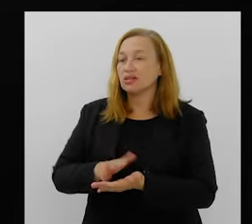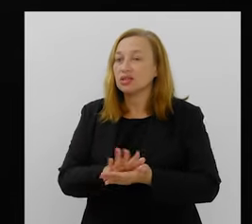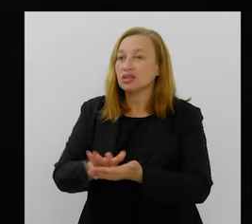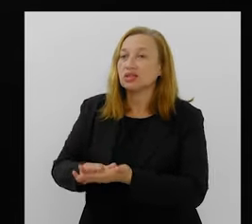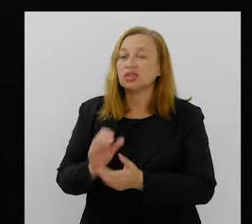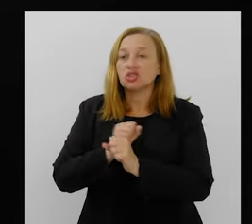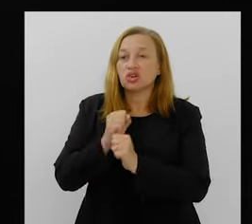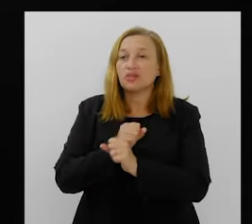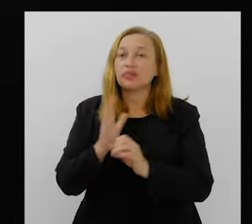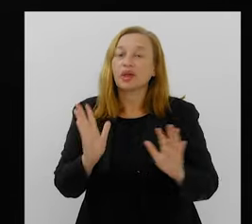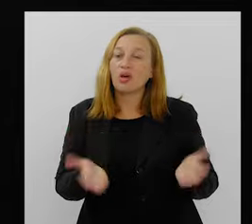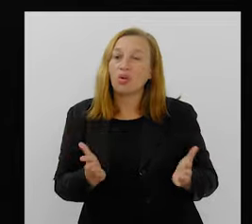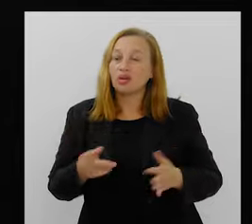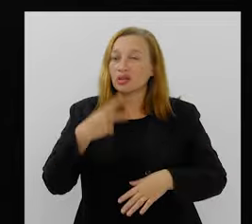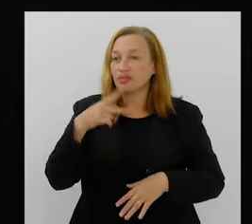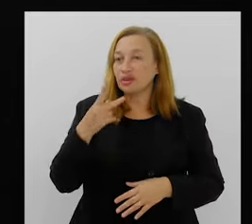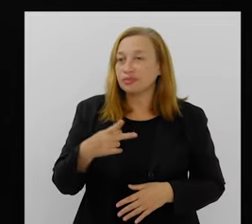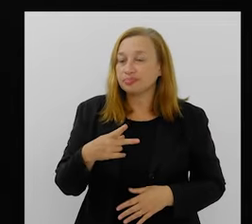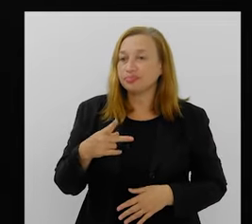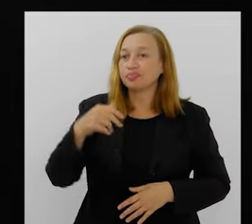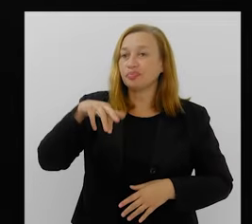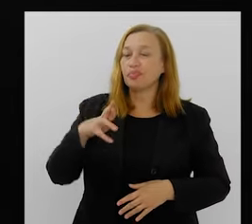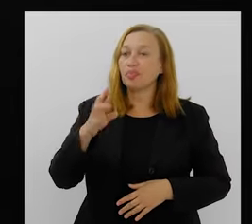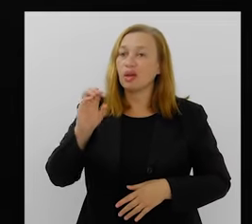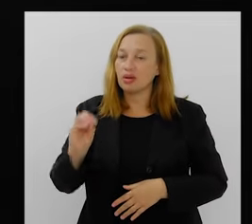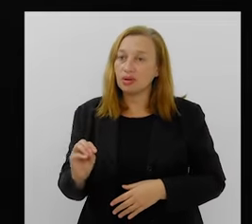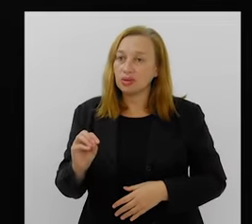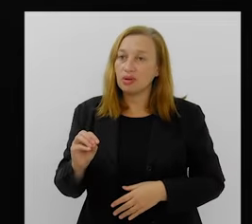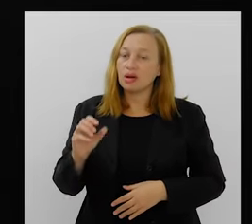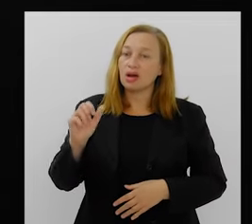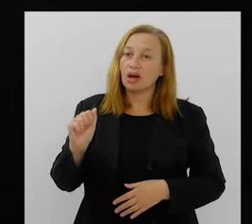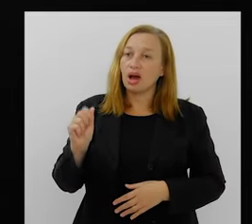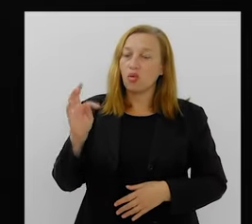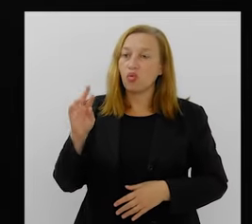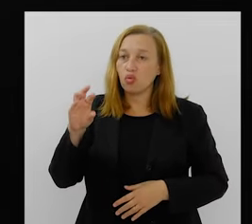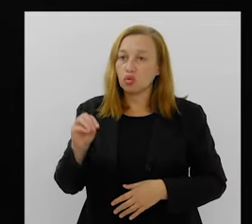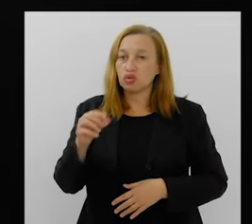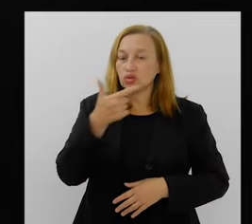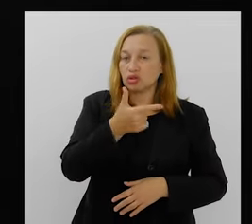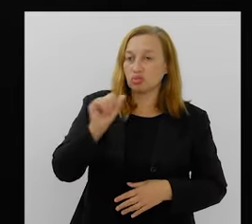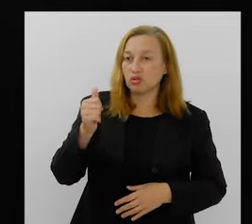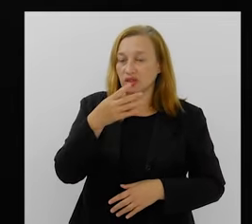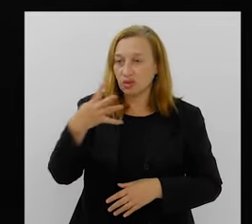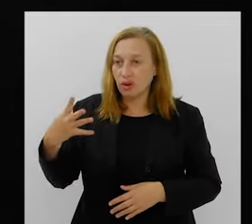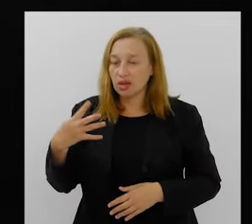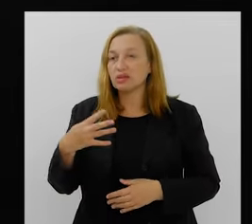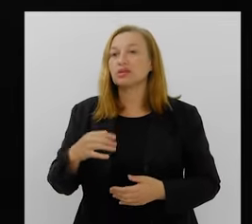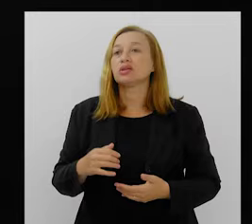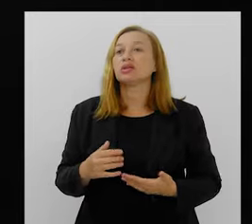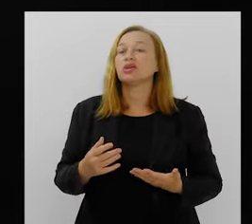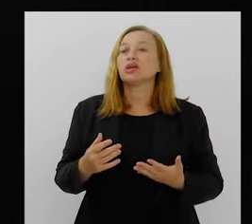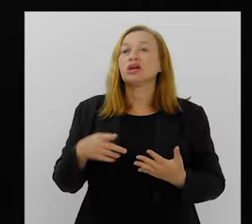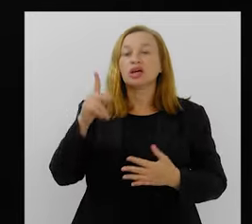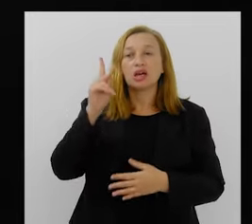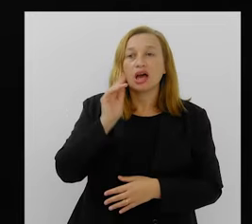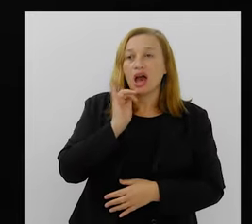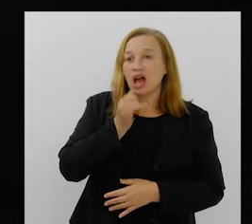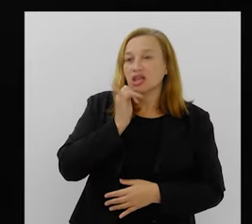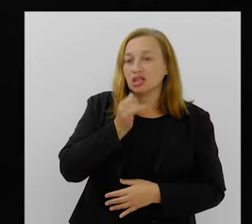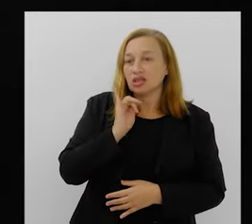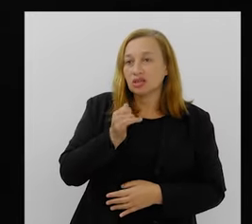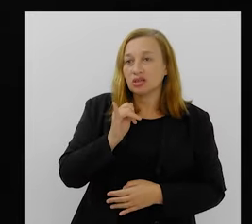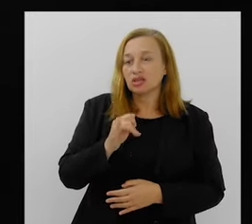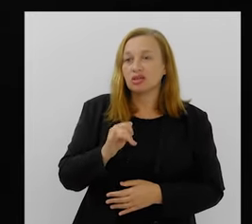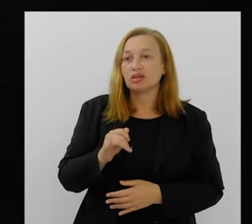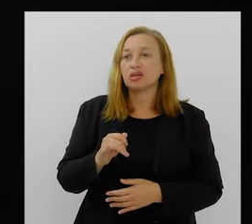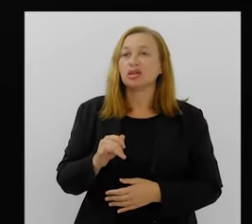anos. E aí, agora, a gente está falando sobre Mário e Augusta 2024, o Carnaval do Aprendiz do Salgueiro, contando a história